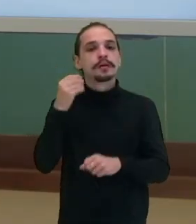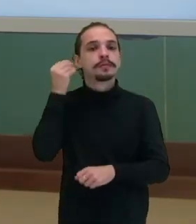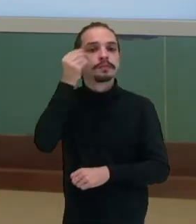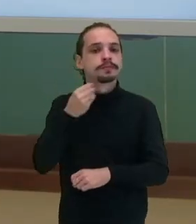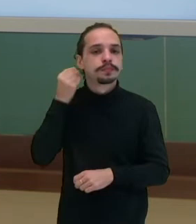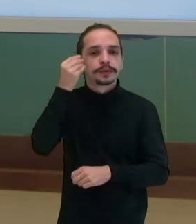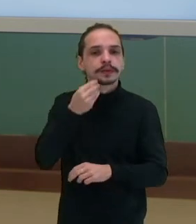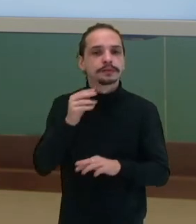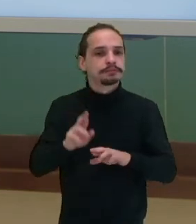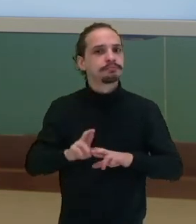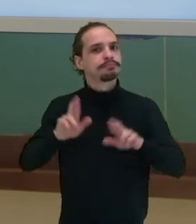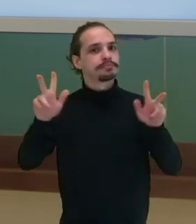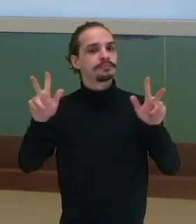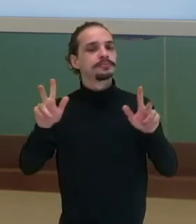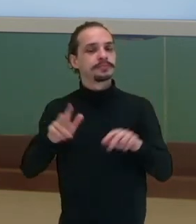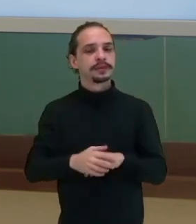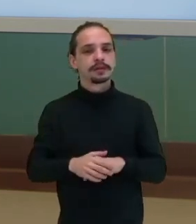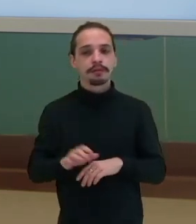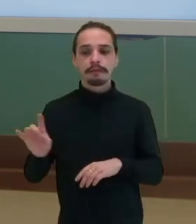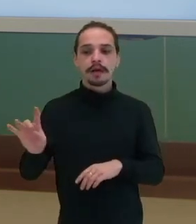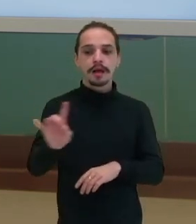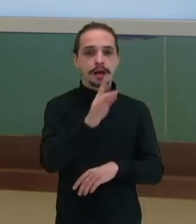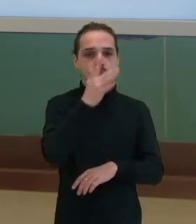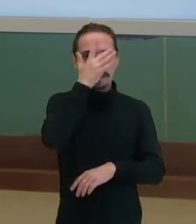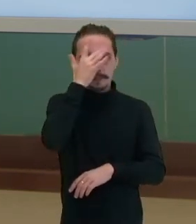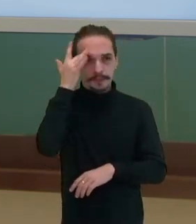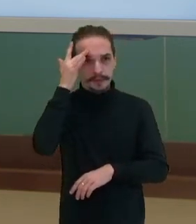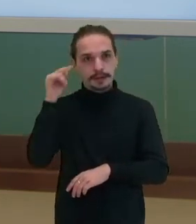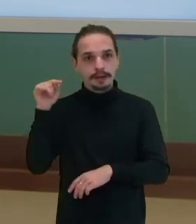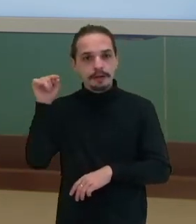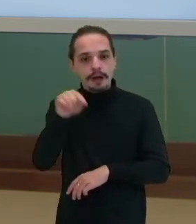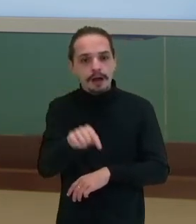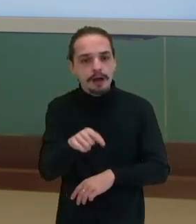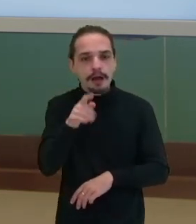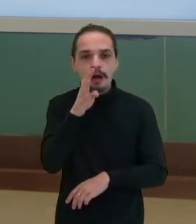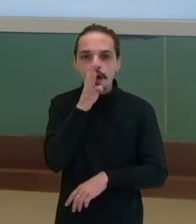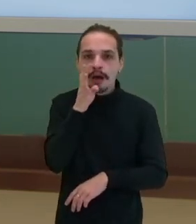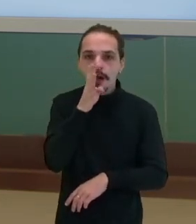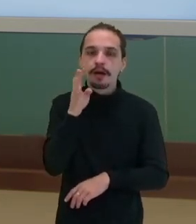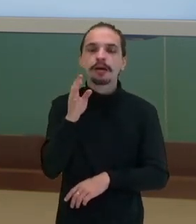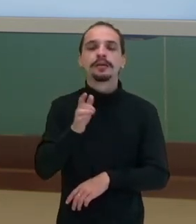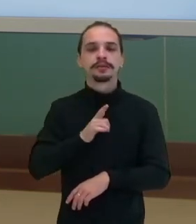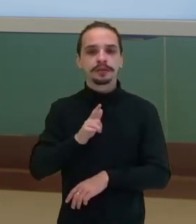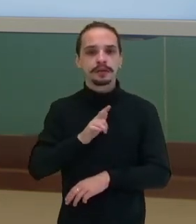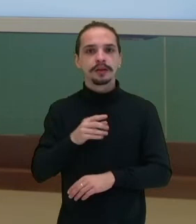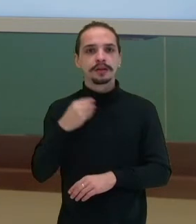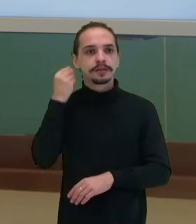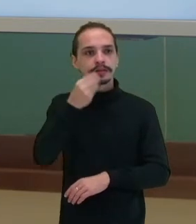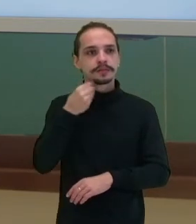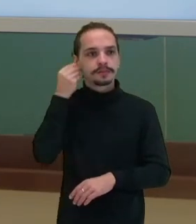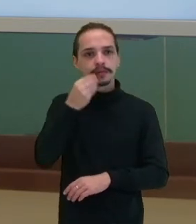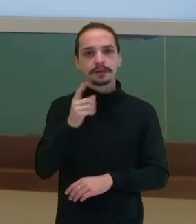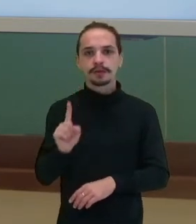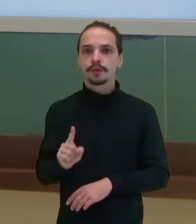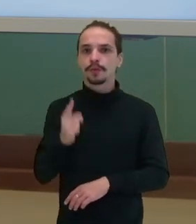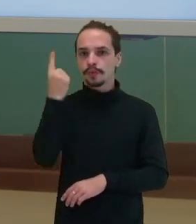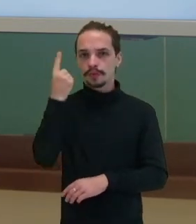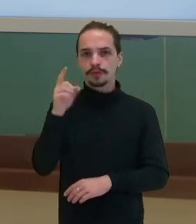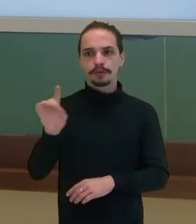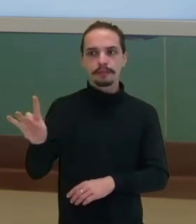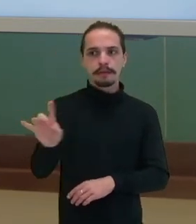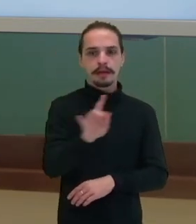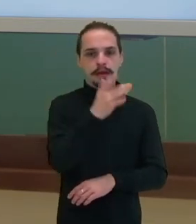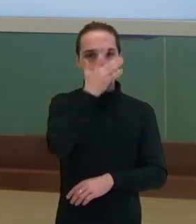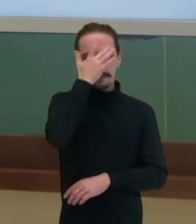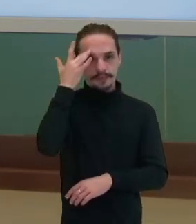diferente. E cada indivíduo, quando for ali, né? Apreciar essa obra de arte, vai ter realmente uma experiência única, né? Porque cada